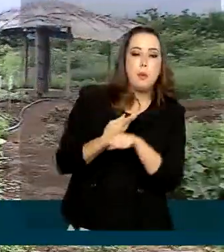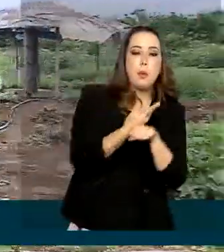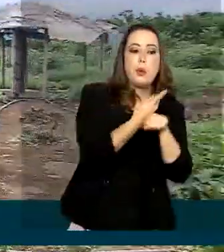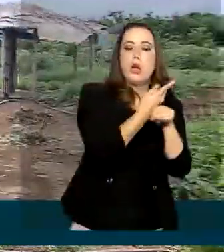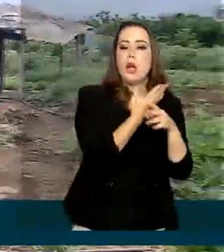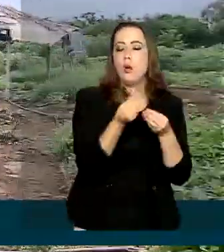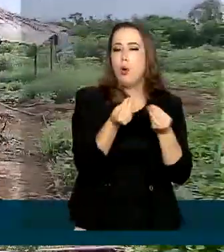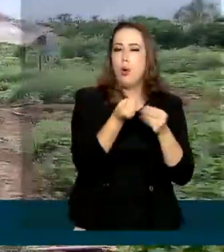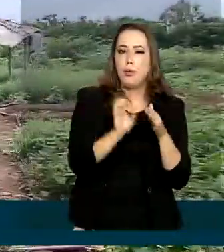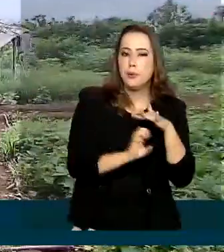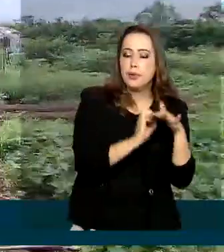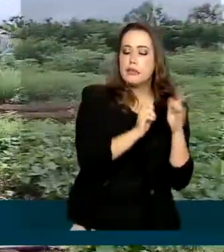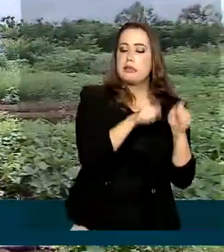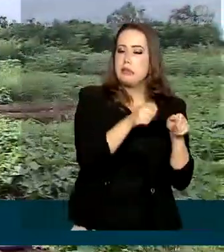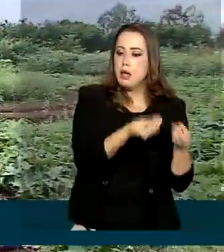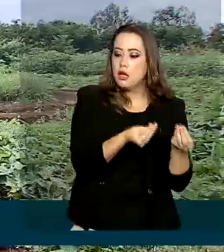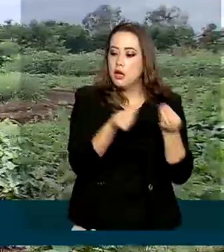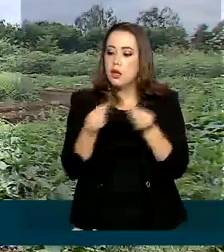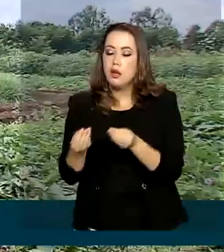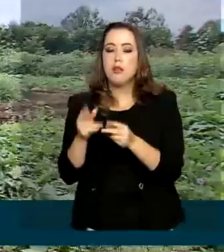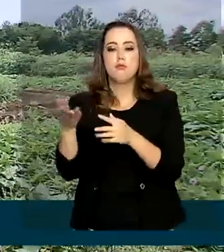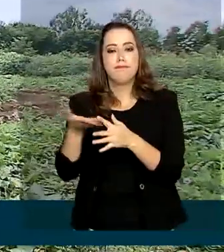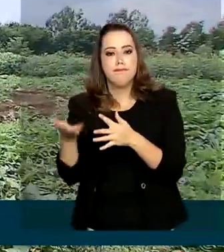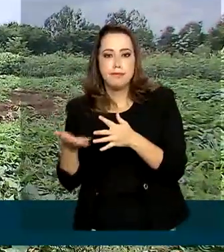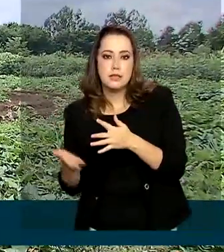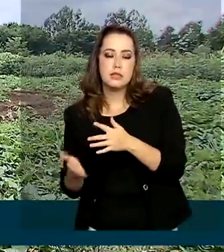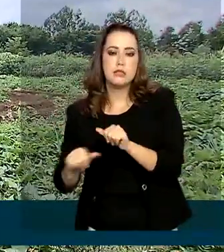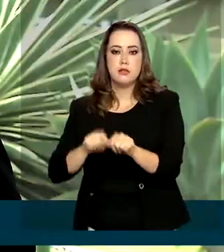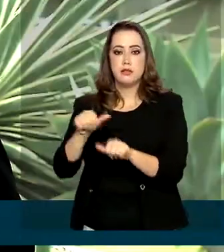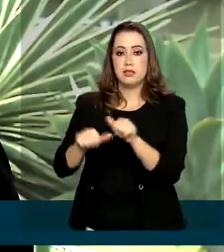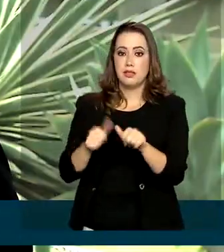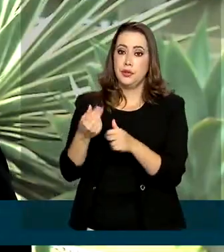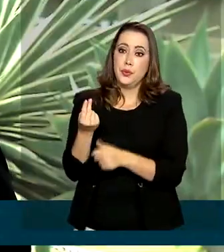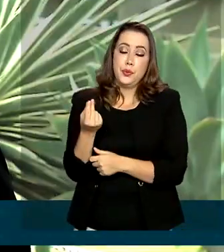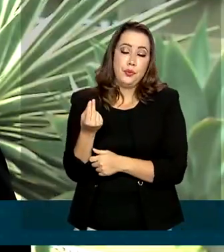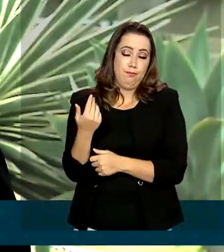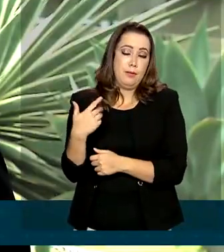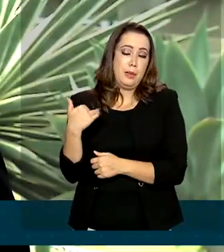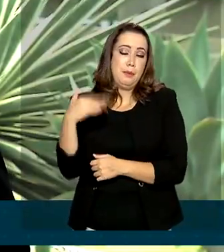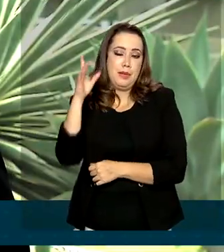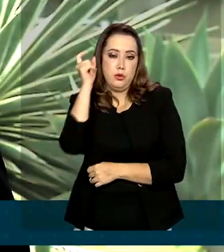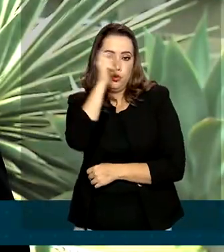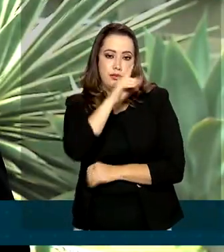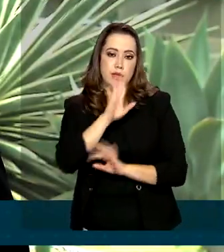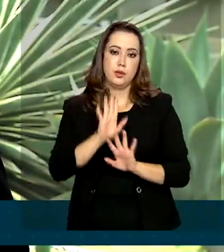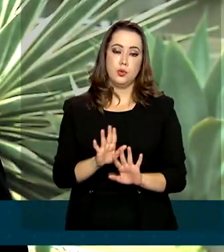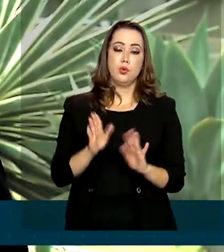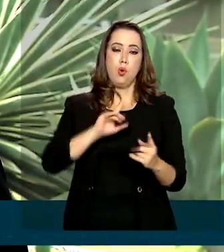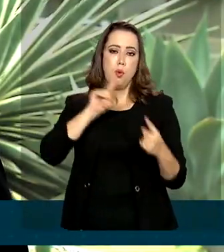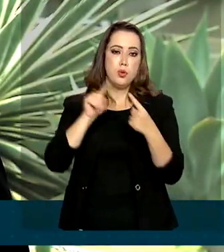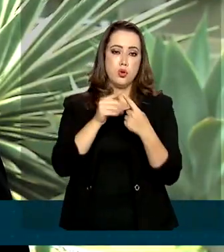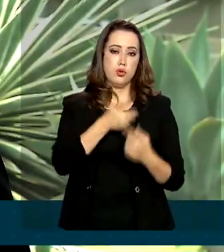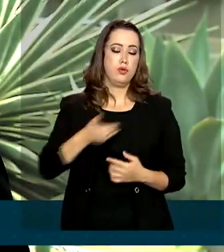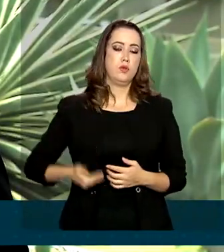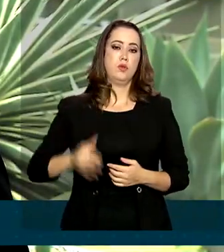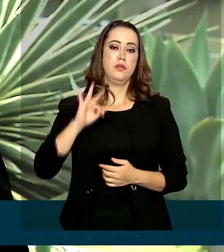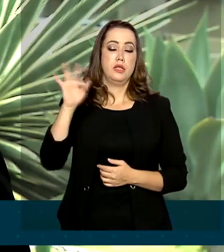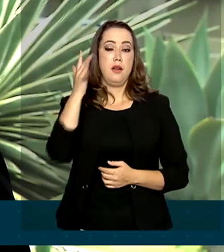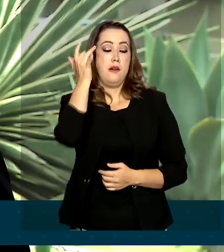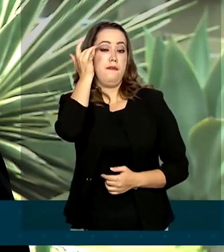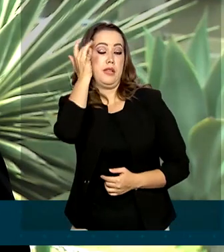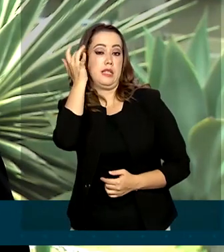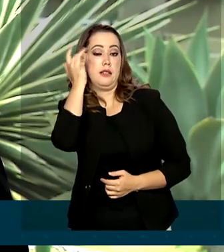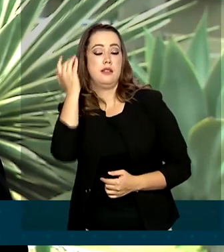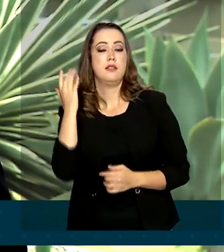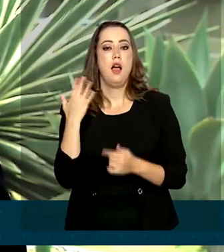no mercado empresas dispostas a refinanciar a dívida, o que era bem mais difícil. O objetivo do governo federal, ao facilitar